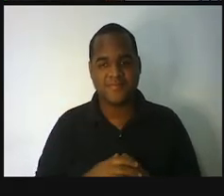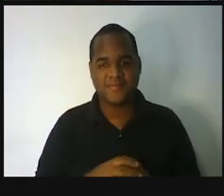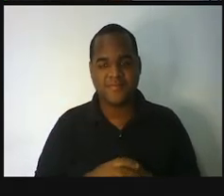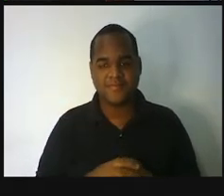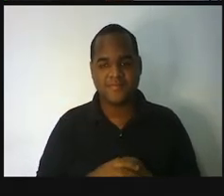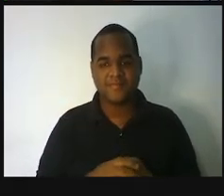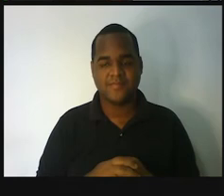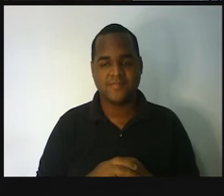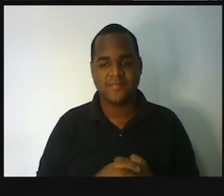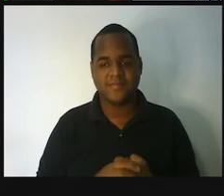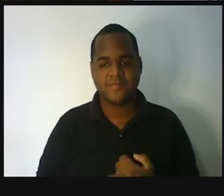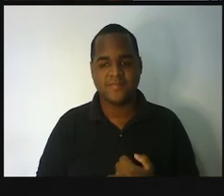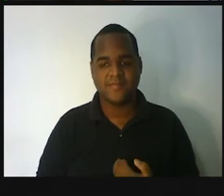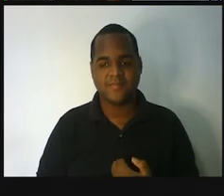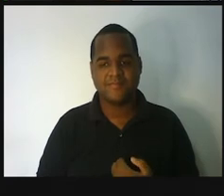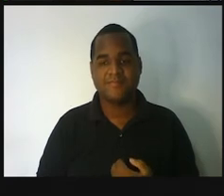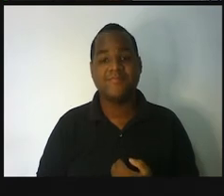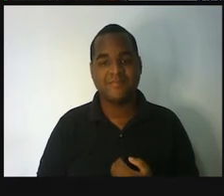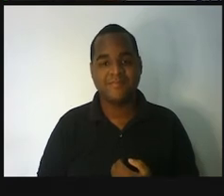644.544. Opa!